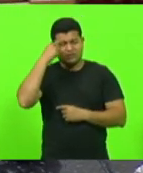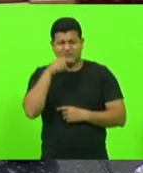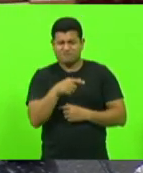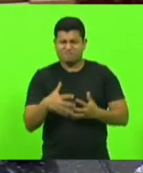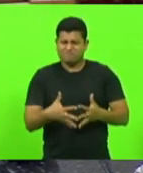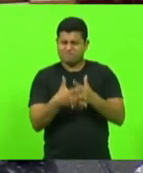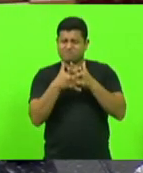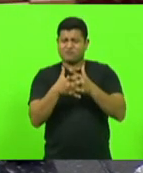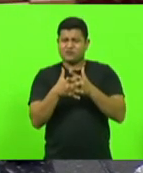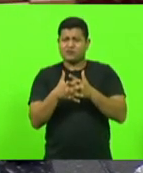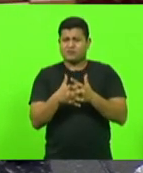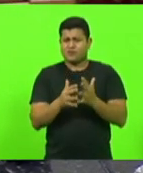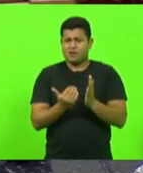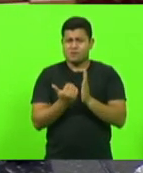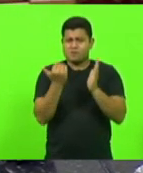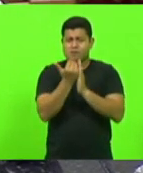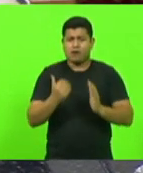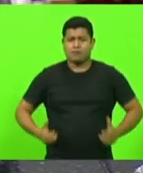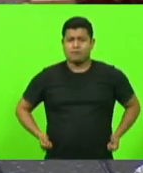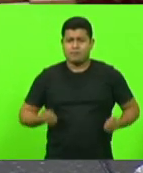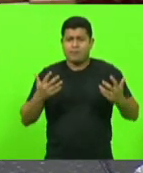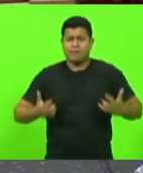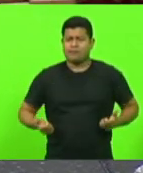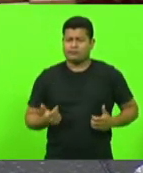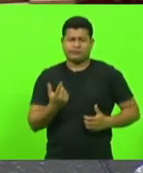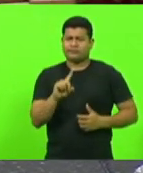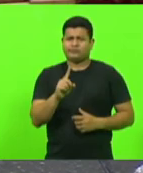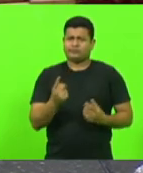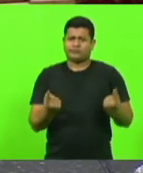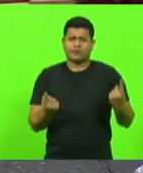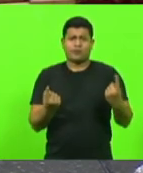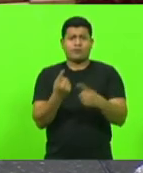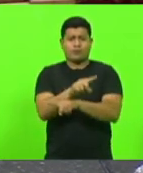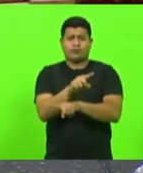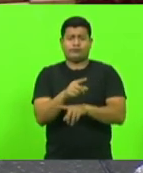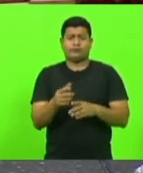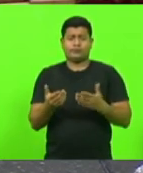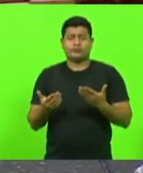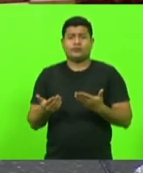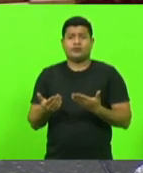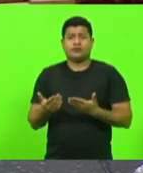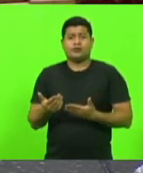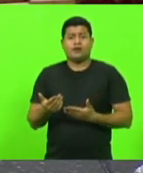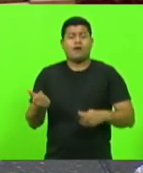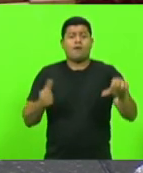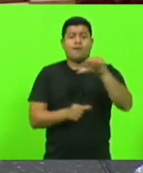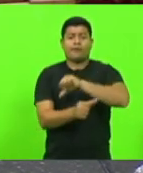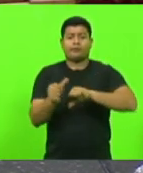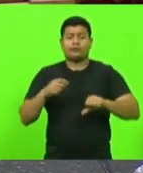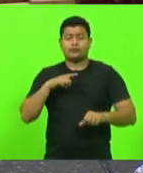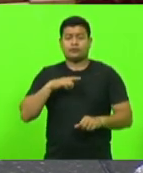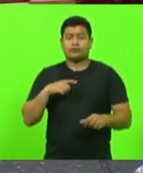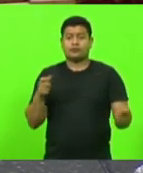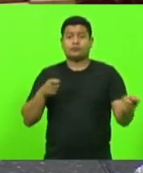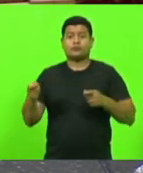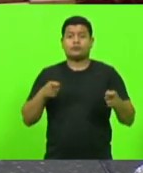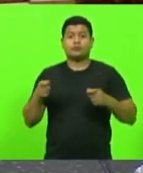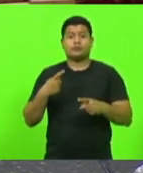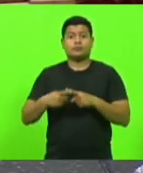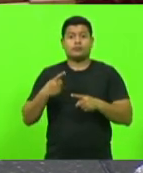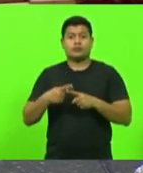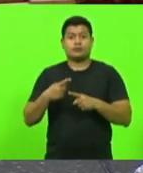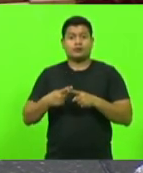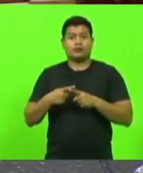aumento de despesa, mais, ao contrário, ele diminui a despesa hospitalar, porque esse profissional recupera mais rápido o